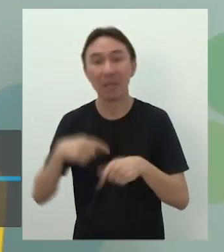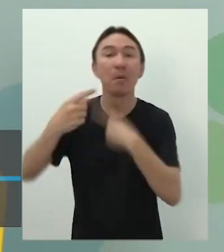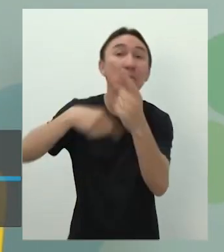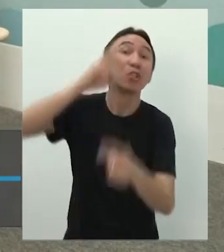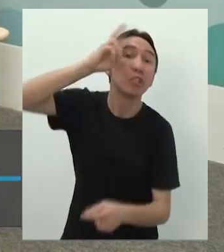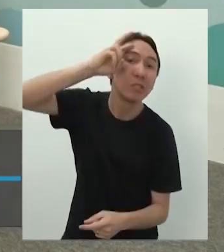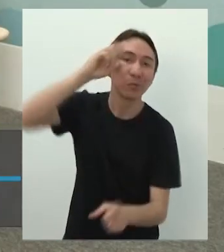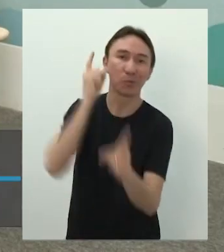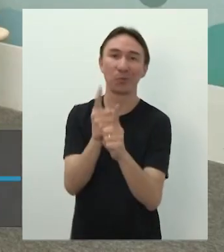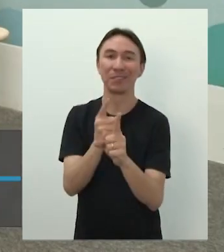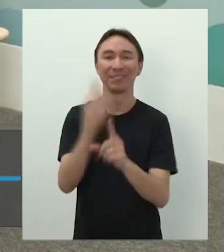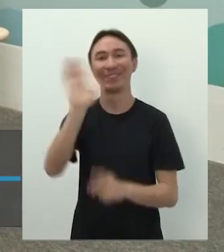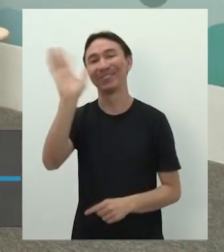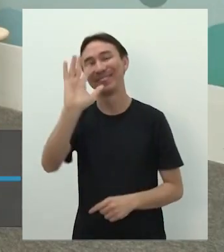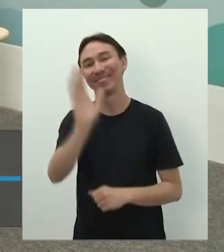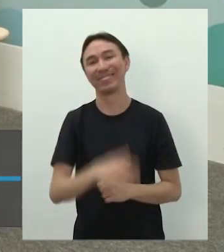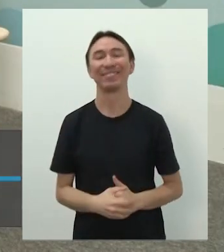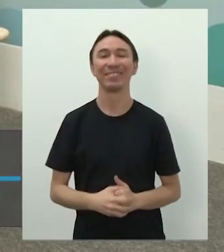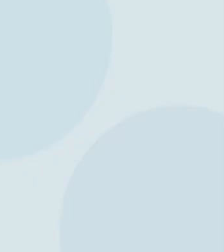alunos!